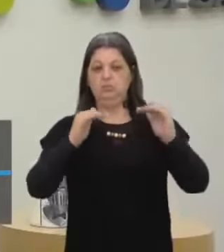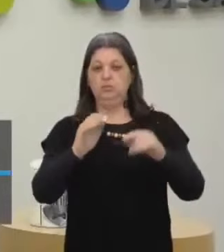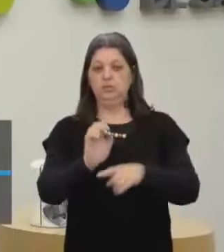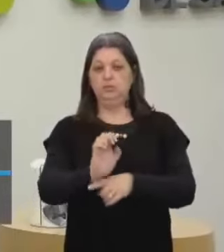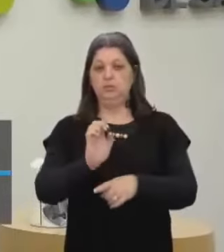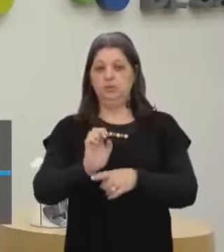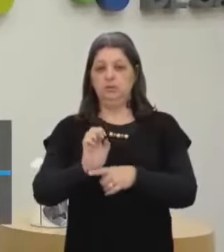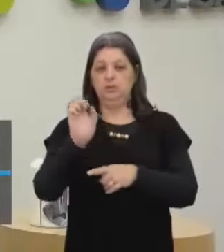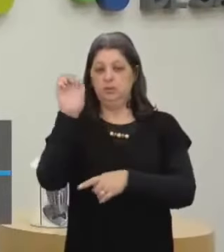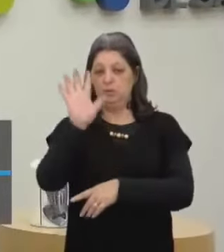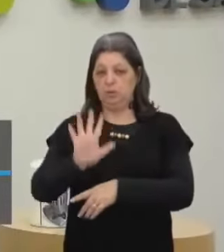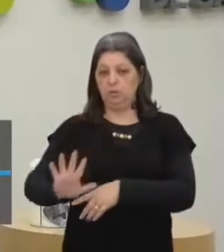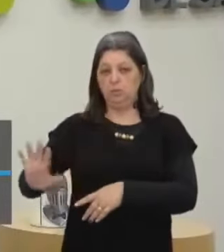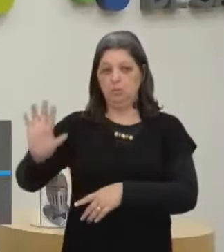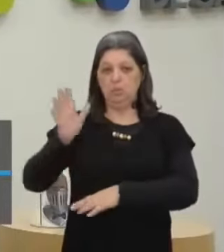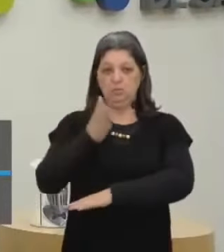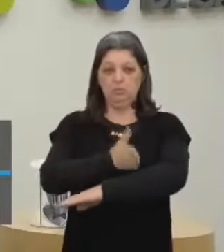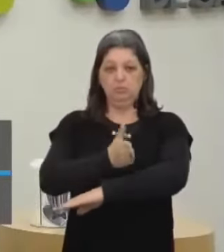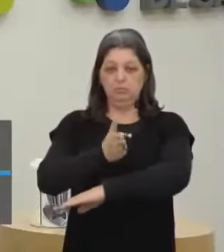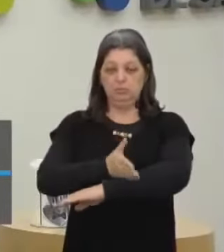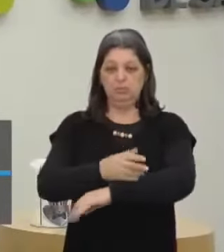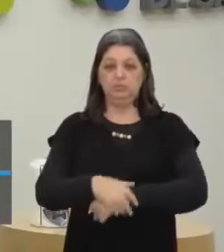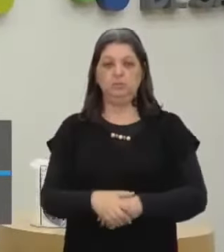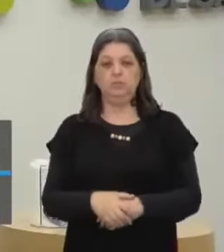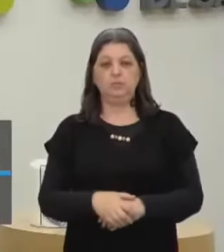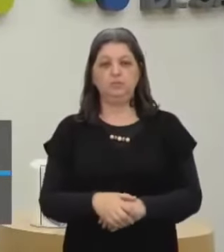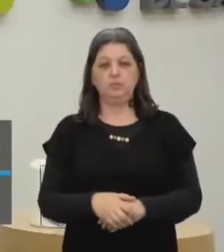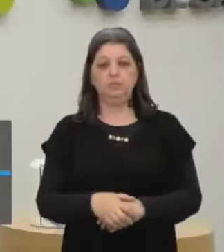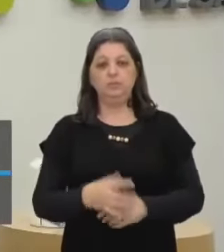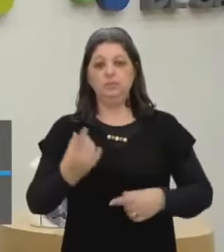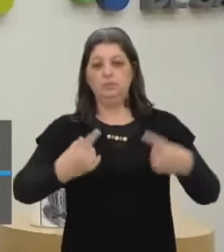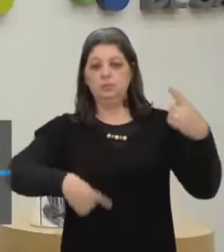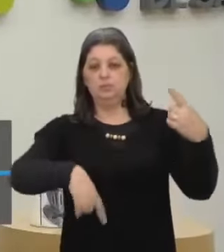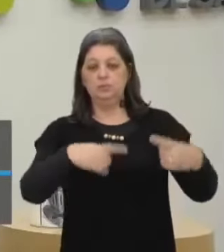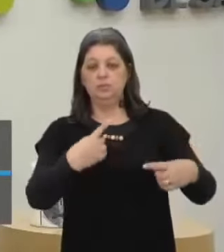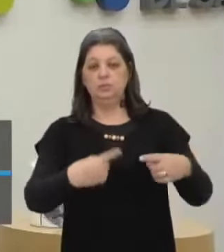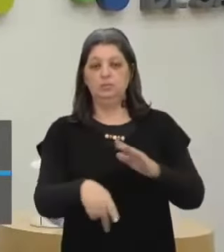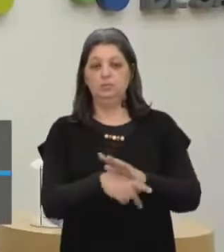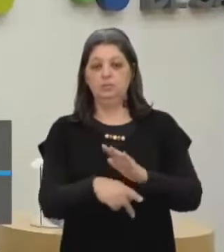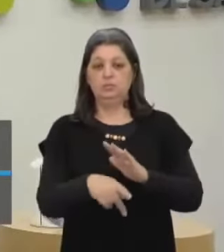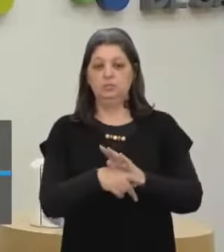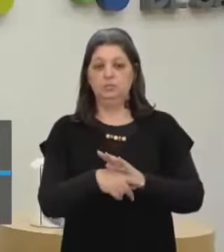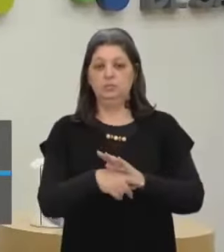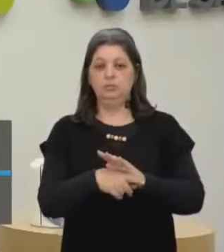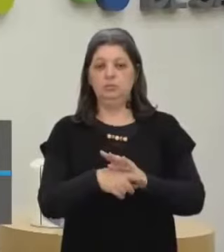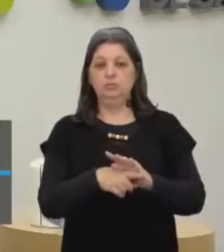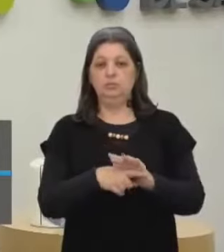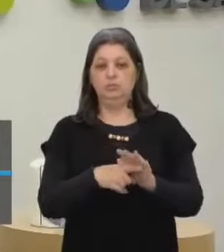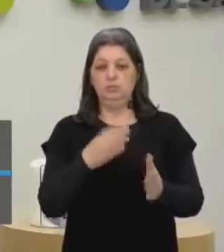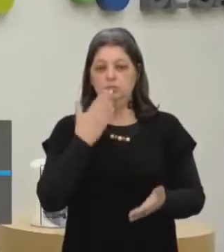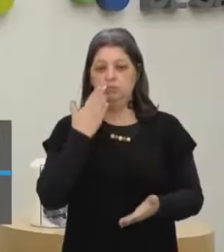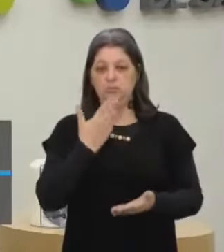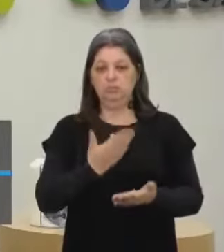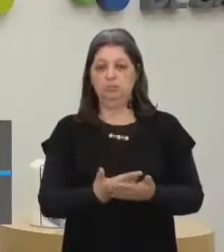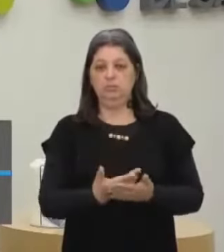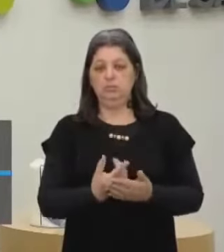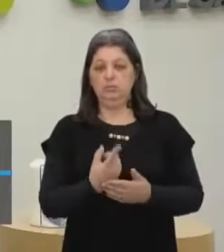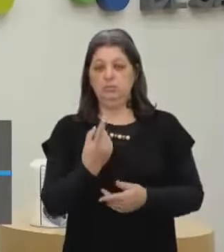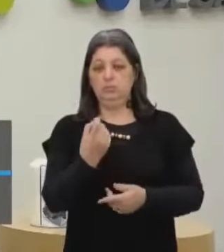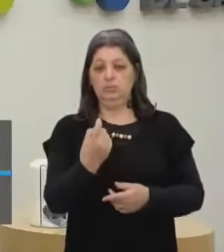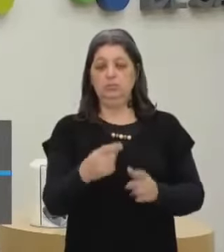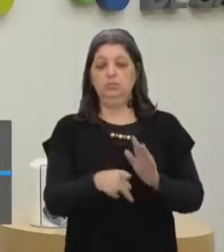Europeu Da Idade Moderna Se constitui politicamente Na figura do absolutista Por isso Que a vontade do rei